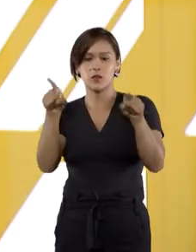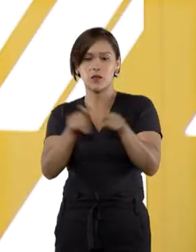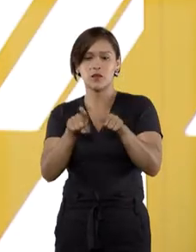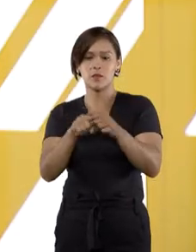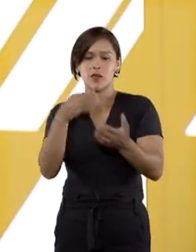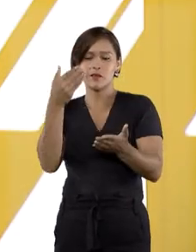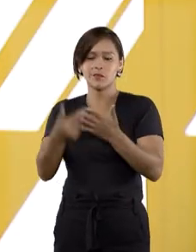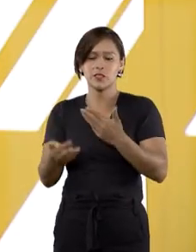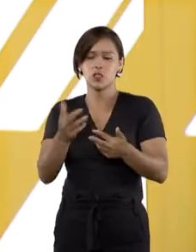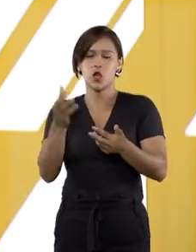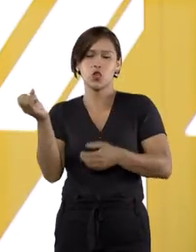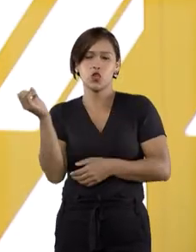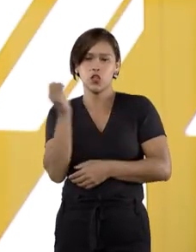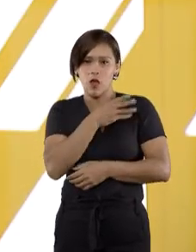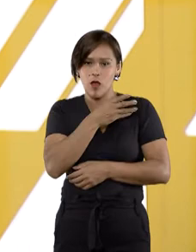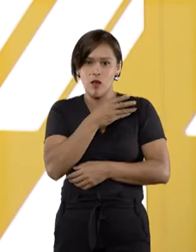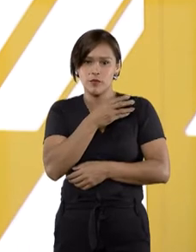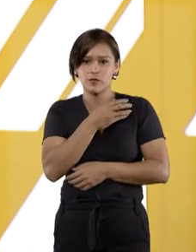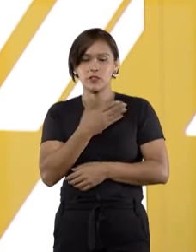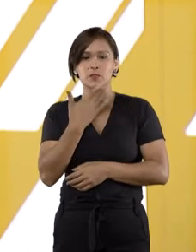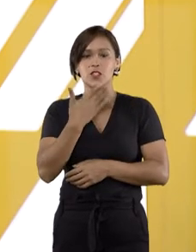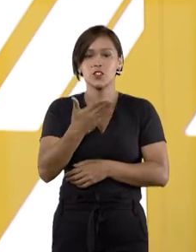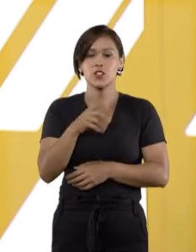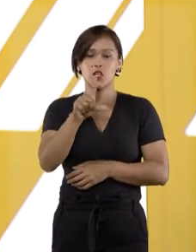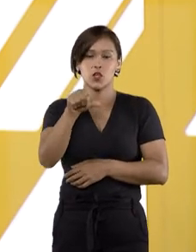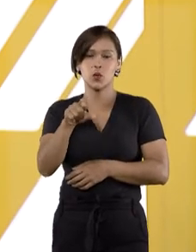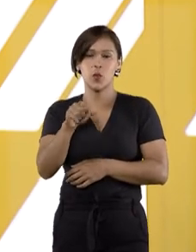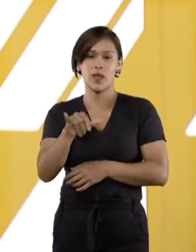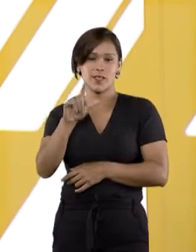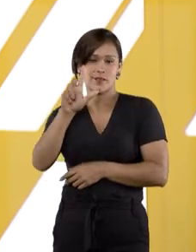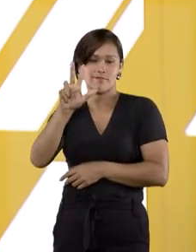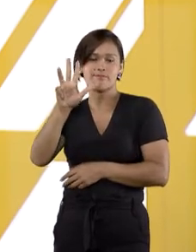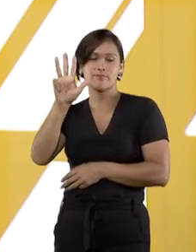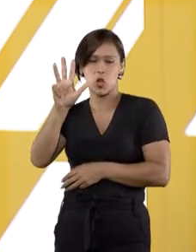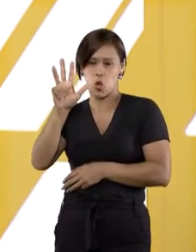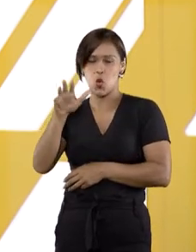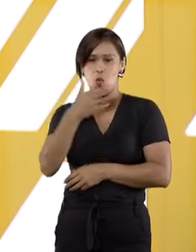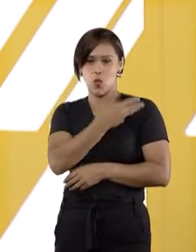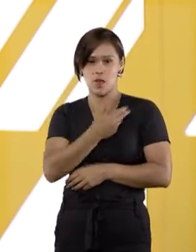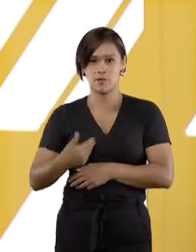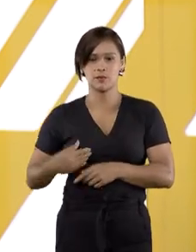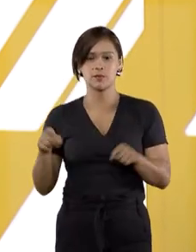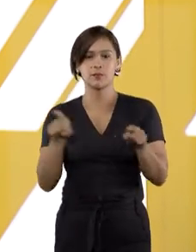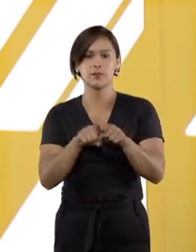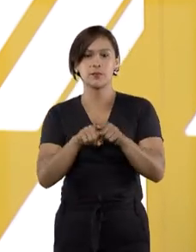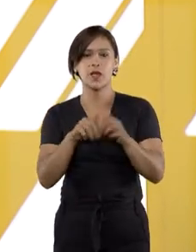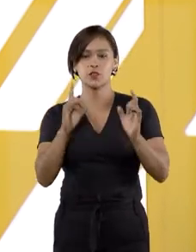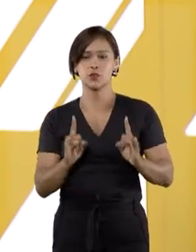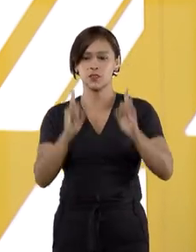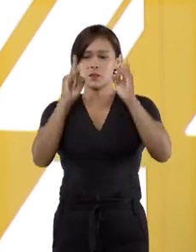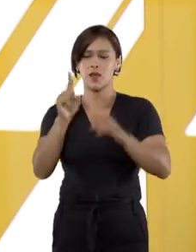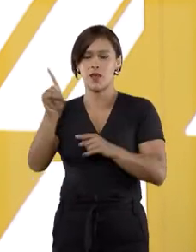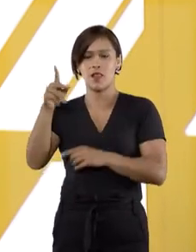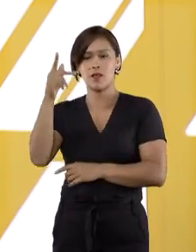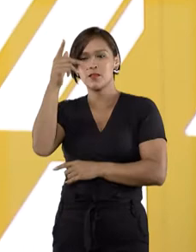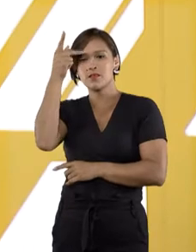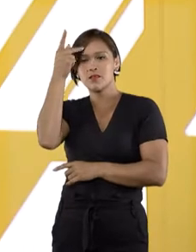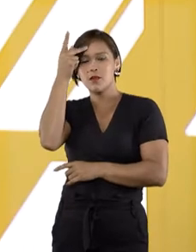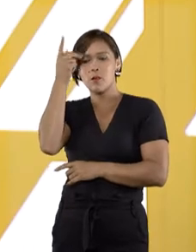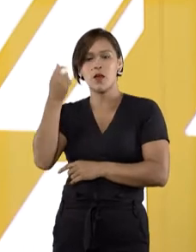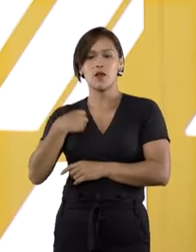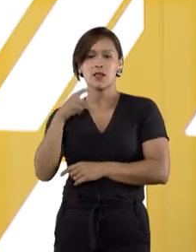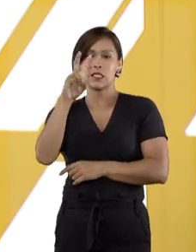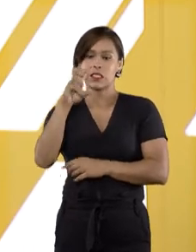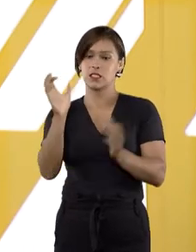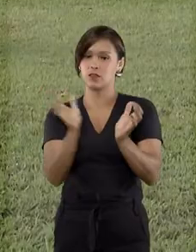rejeitou novos pedidos do ex-presidente Lula para suspender a ação do triplex do Guarujá. A decisão foi